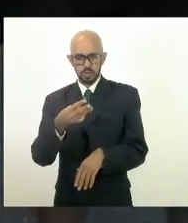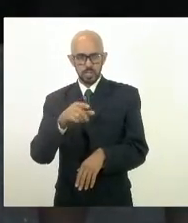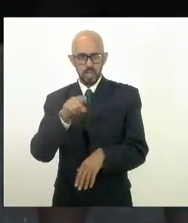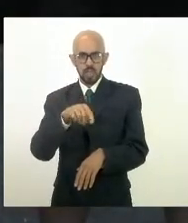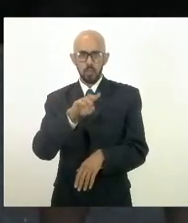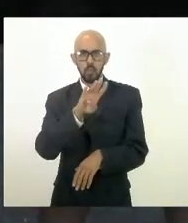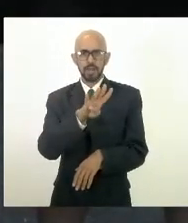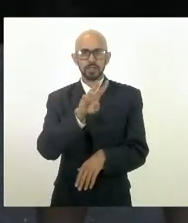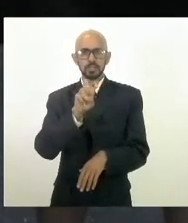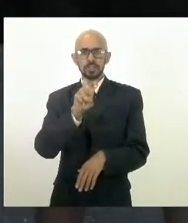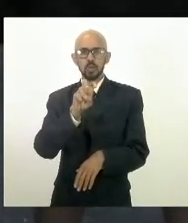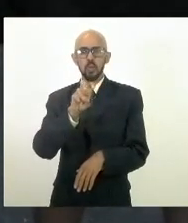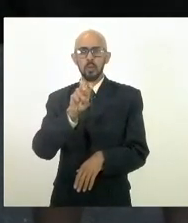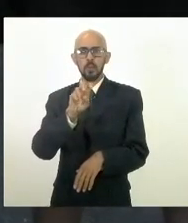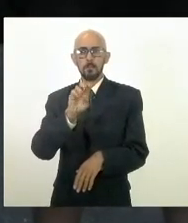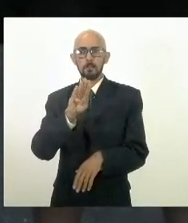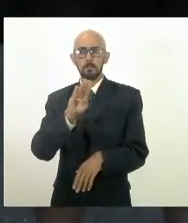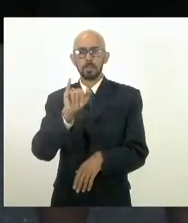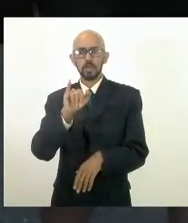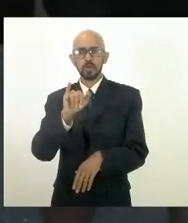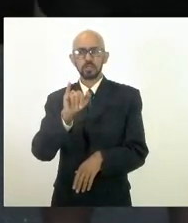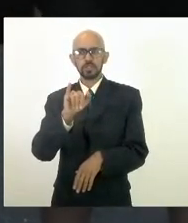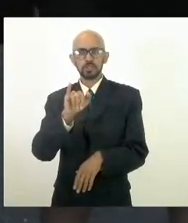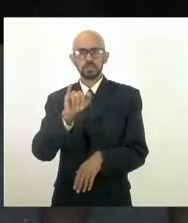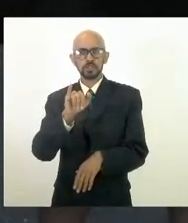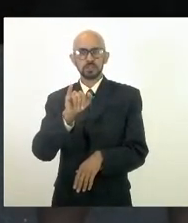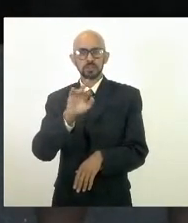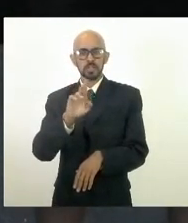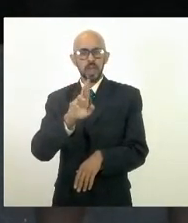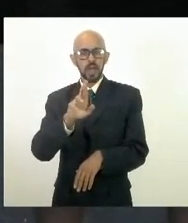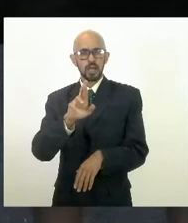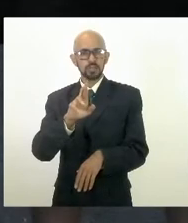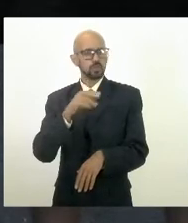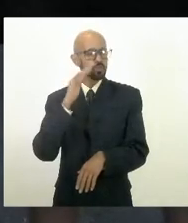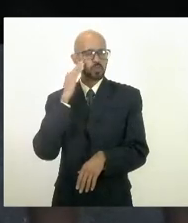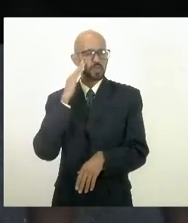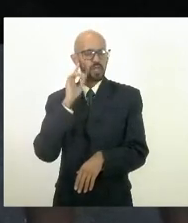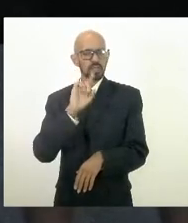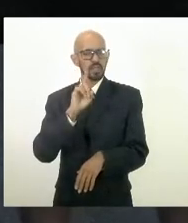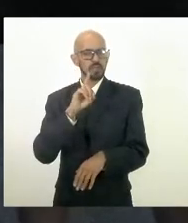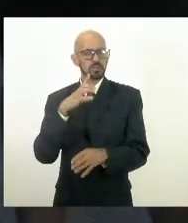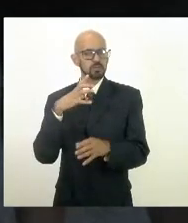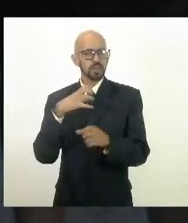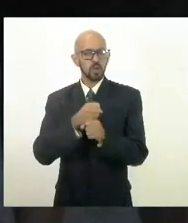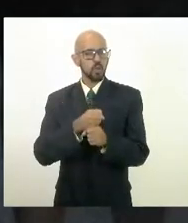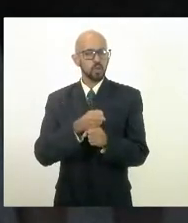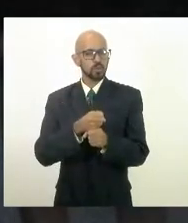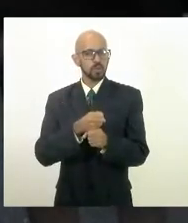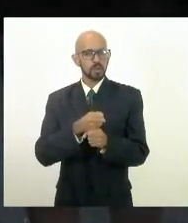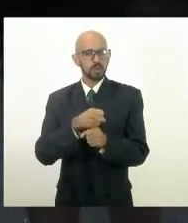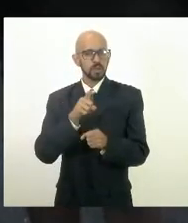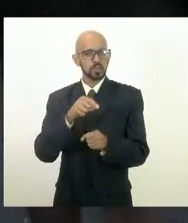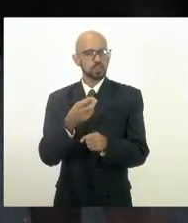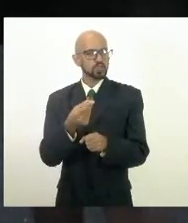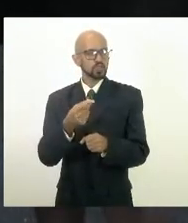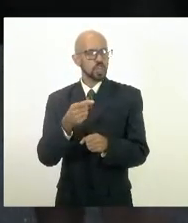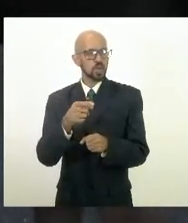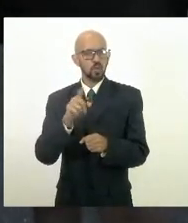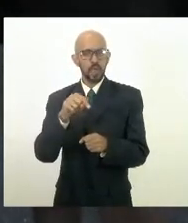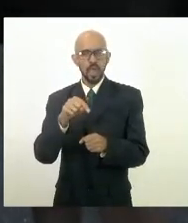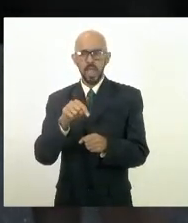dinheiro eu não estou entendendo essa matemática esse dinheiro é metafísico